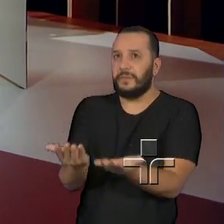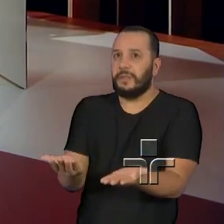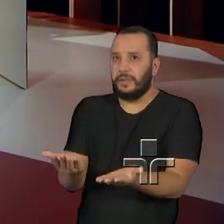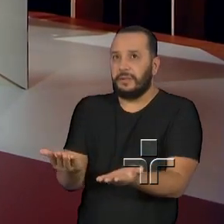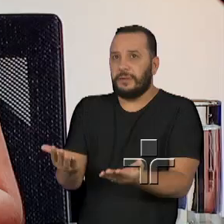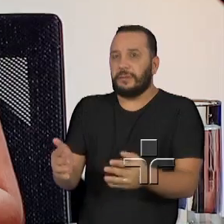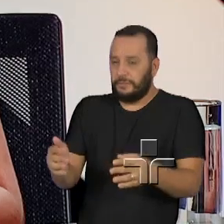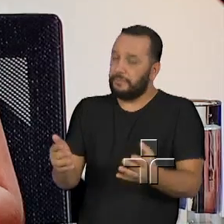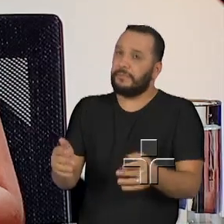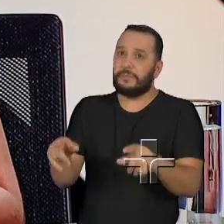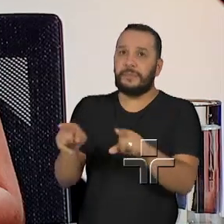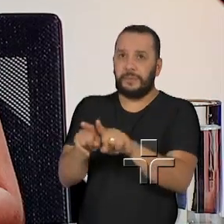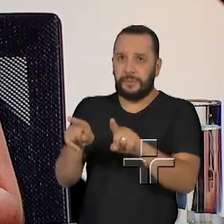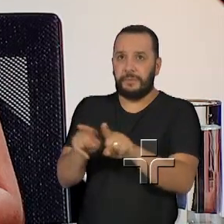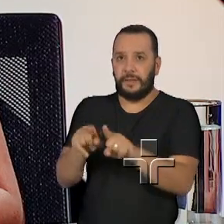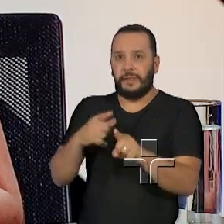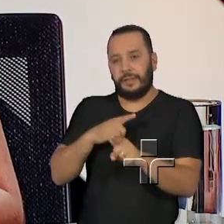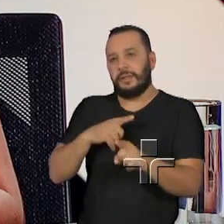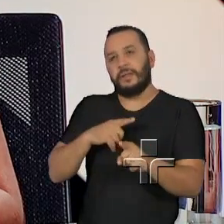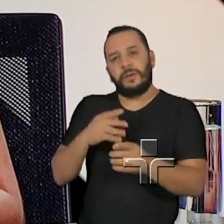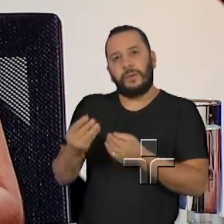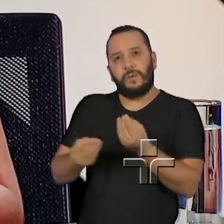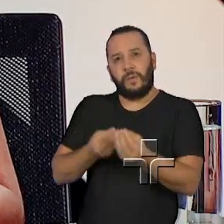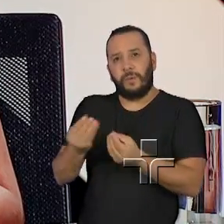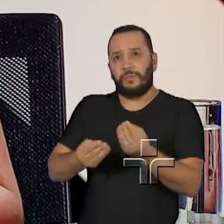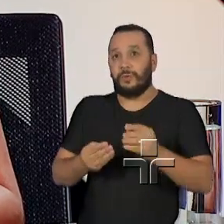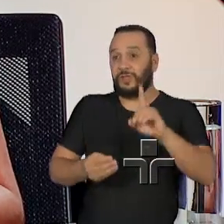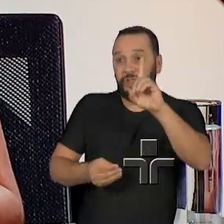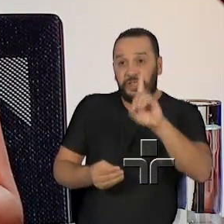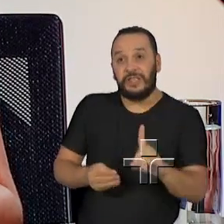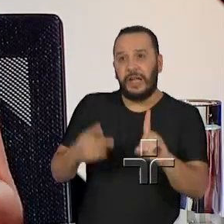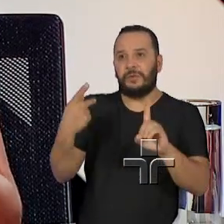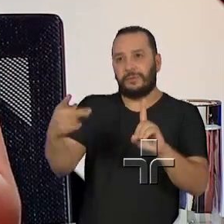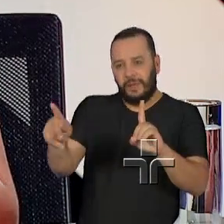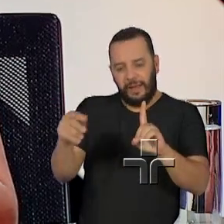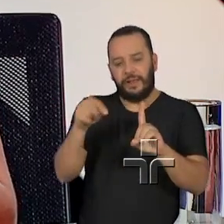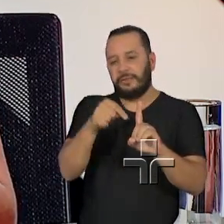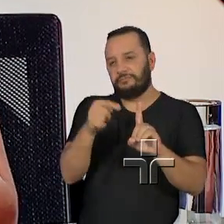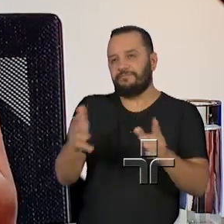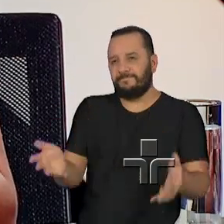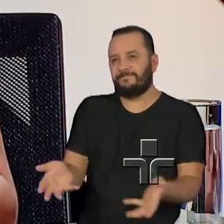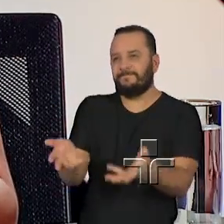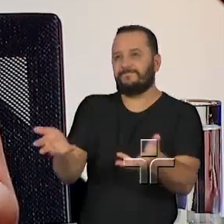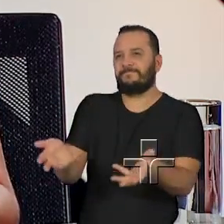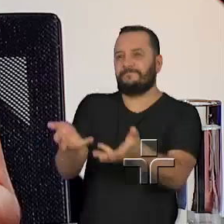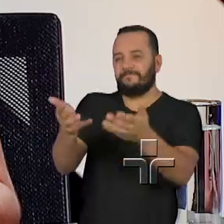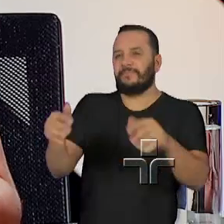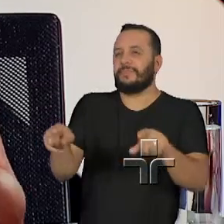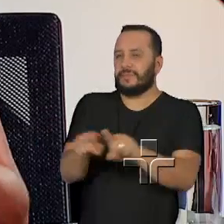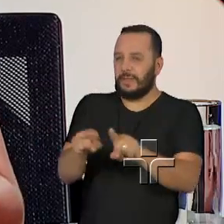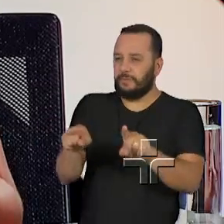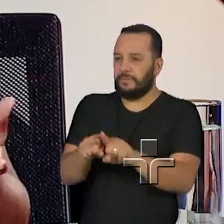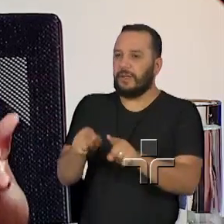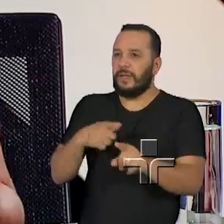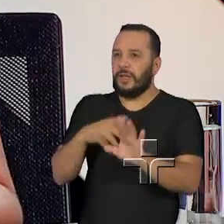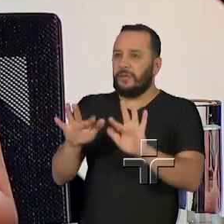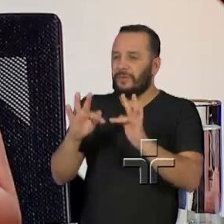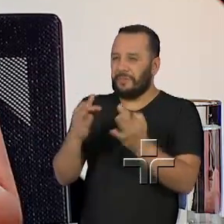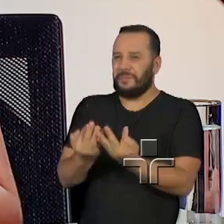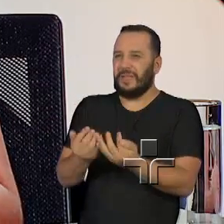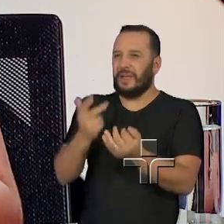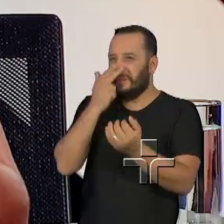acolhida mesmo. E aí, a parte de promoção de direitos, trabalha já aí numa vertente de recuperação daquela família